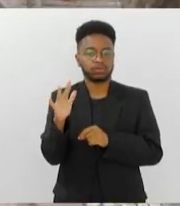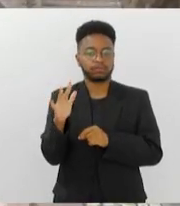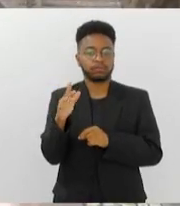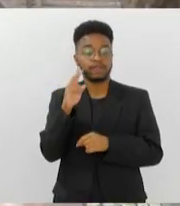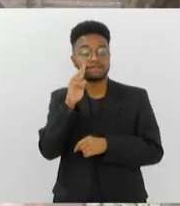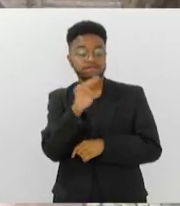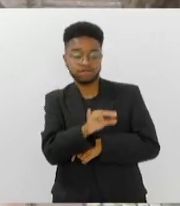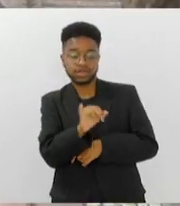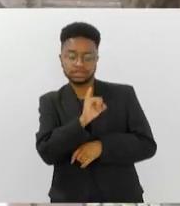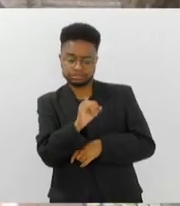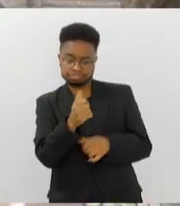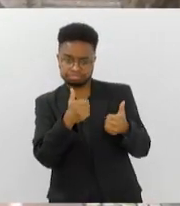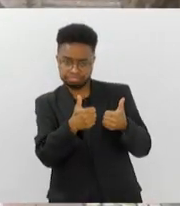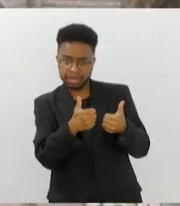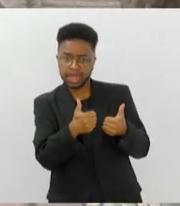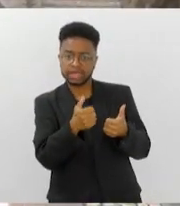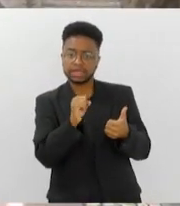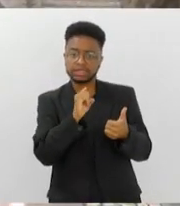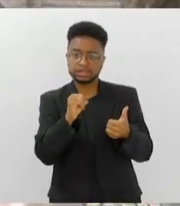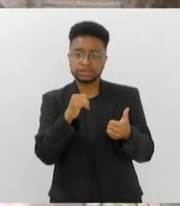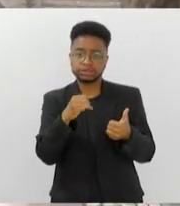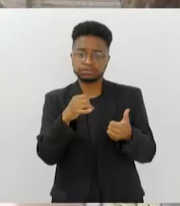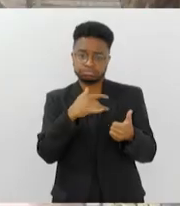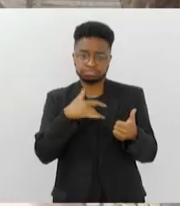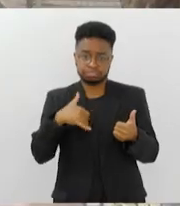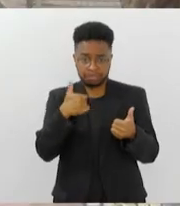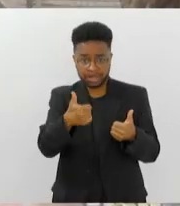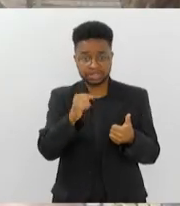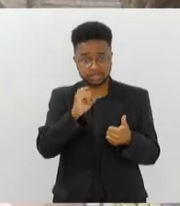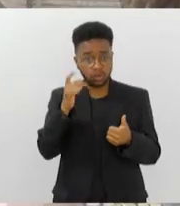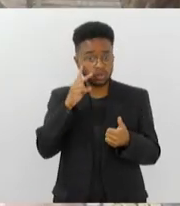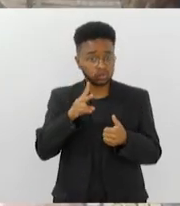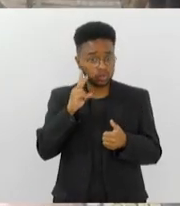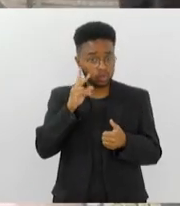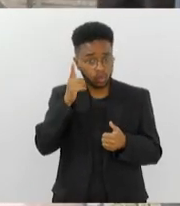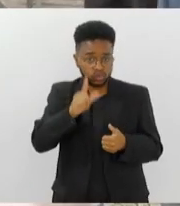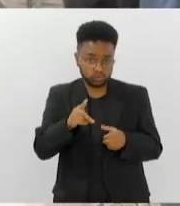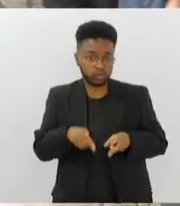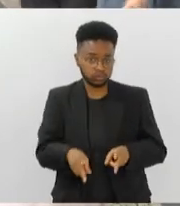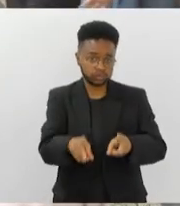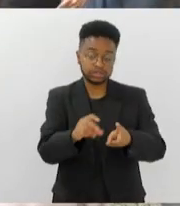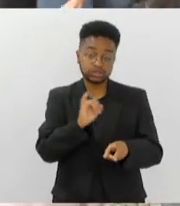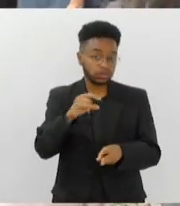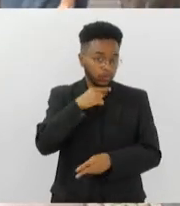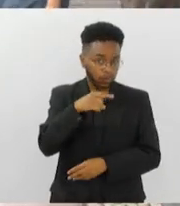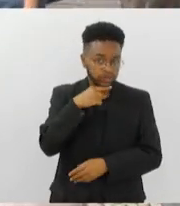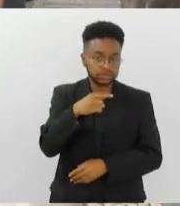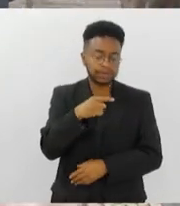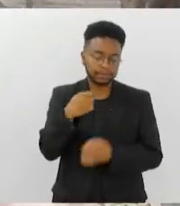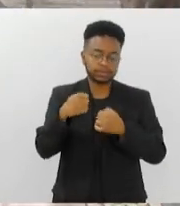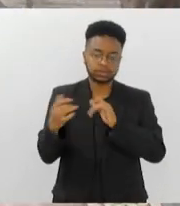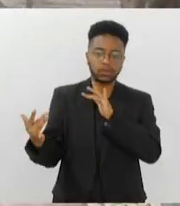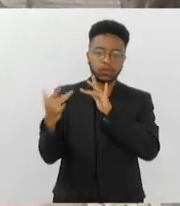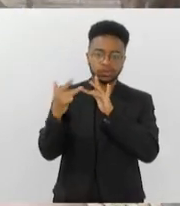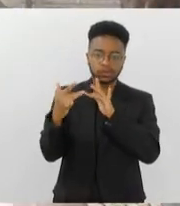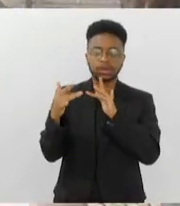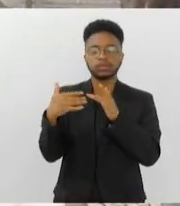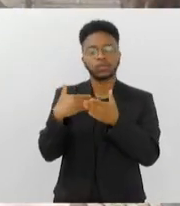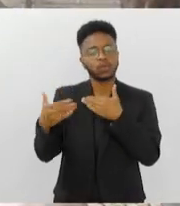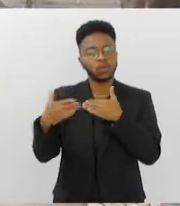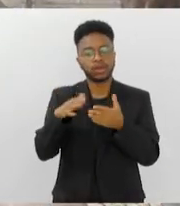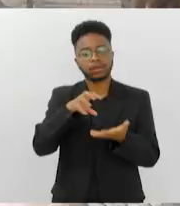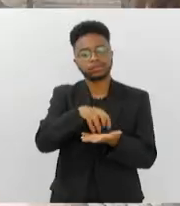Tenta ver se o animal está tranquilo, se ele está estável, se ele vai conseguir seguir. Caso ele não siga, entre em contato imediatamente com qualquer unidade de